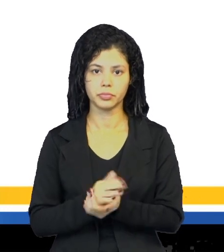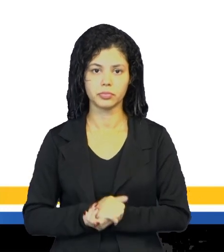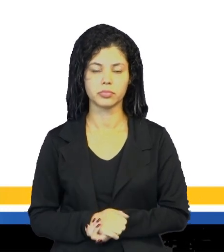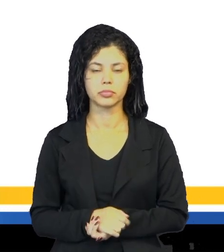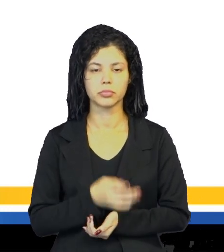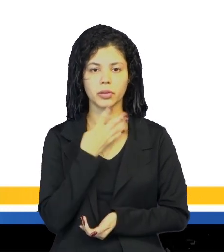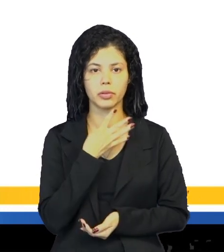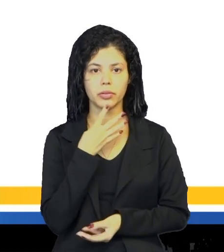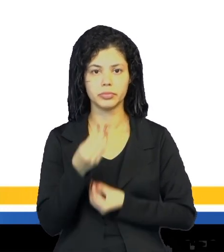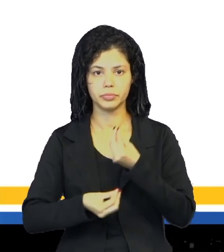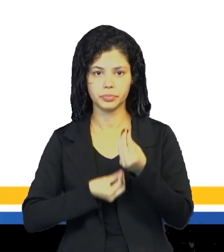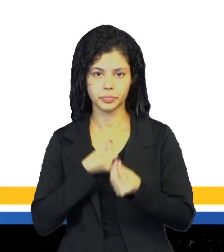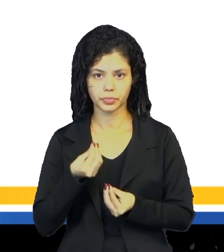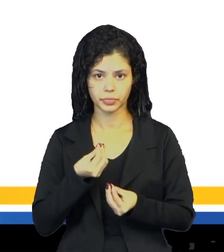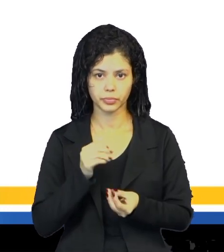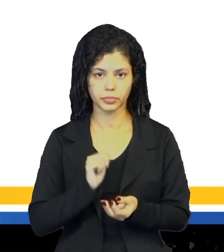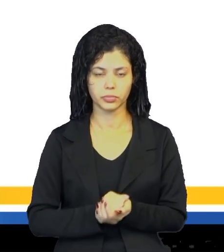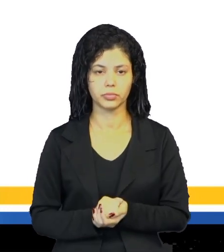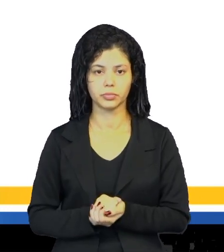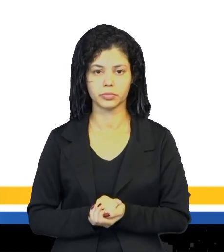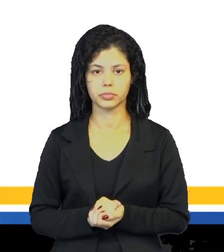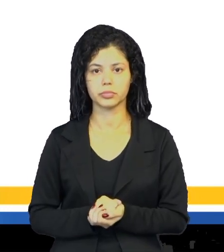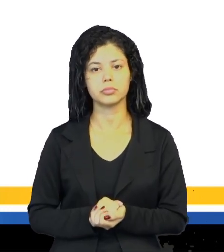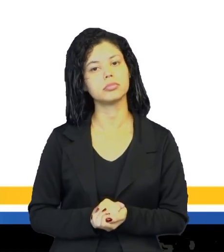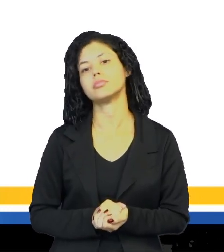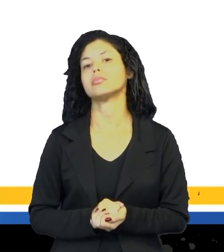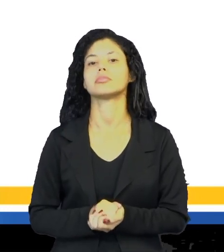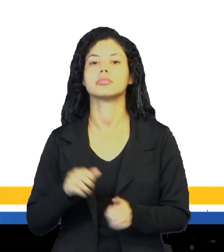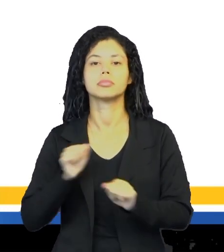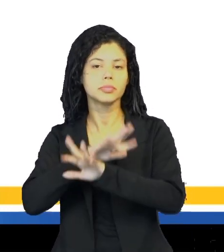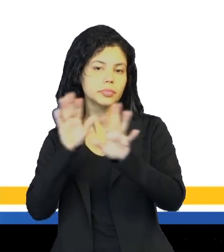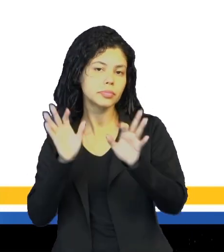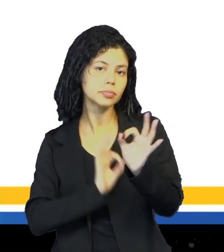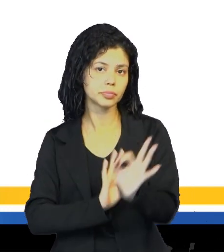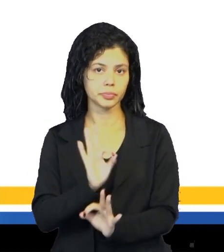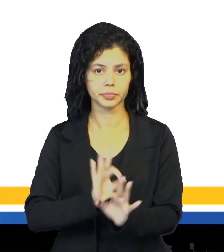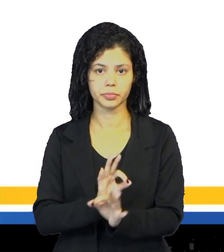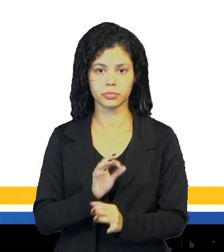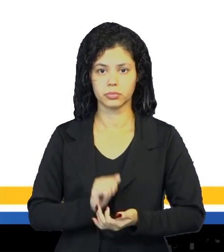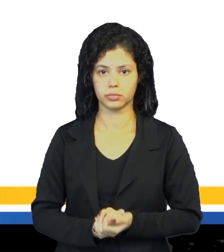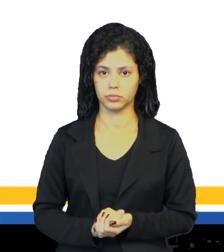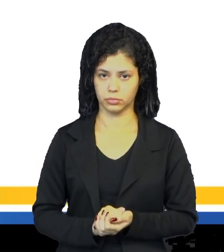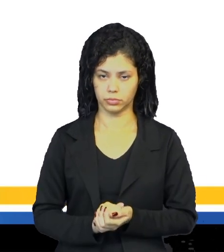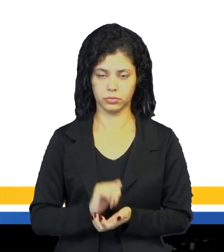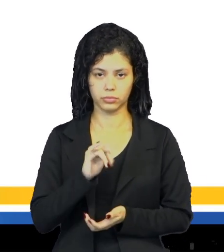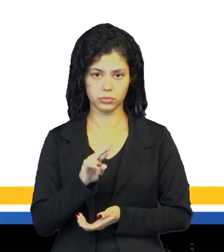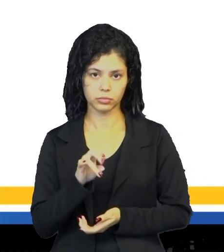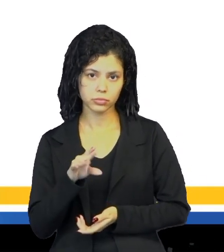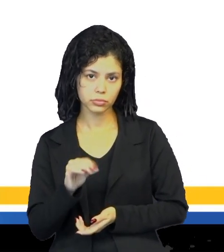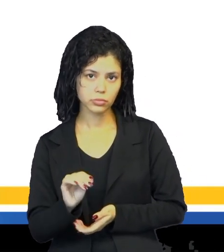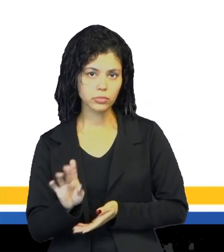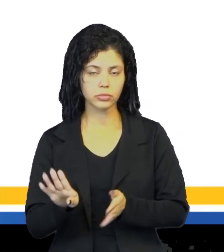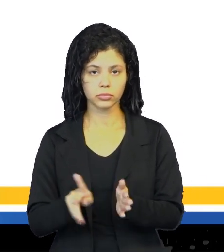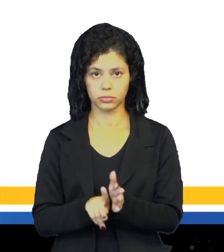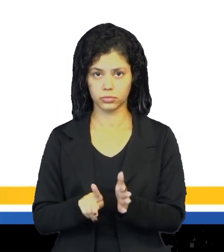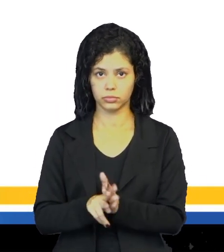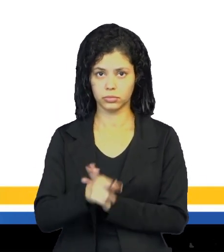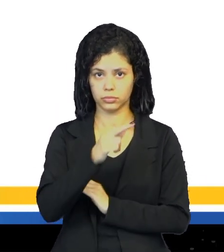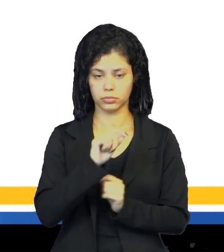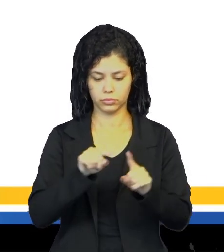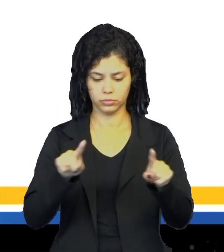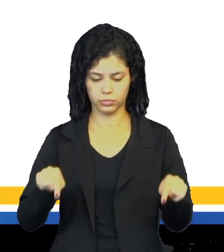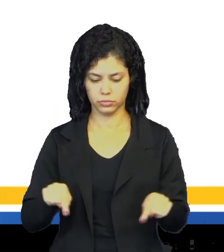aula é conhecida como La Classe ou El Salón. Claro que a organização, infraestrutura referente à sala de aula